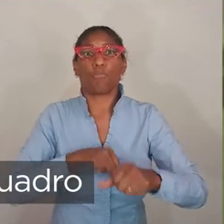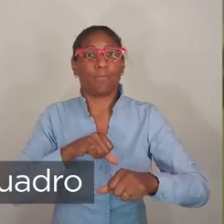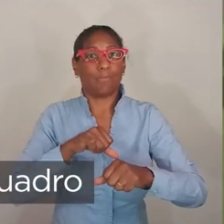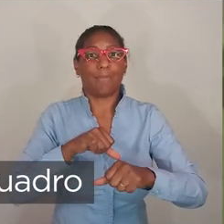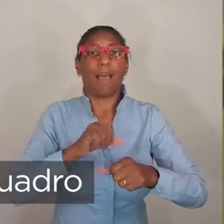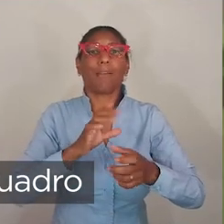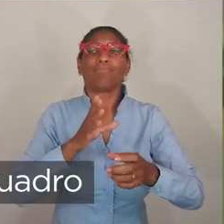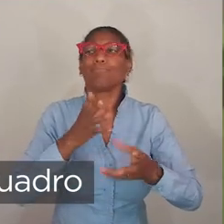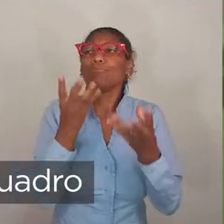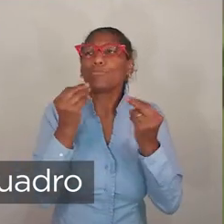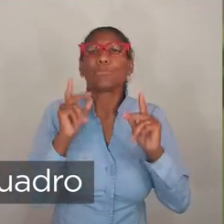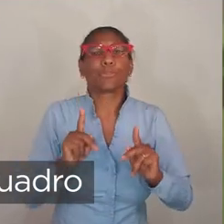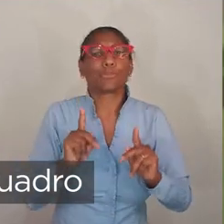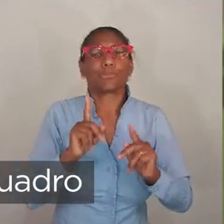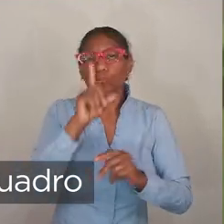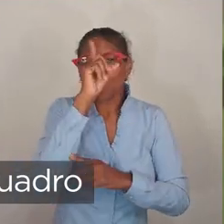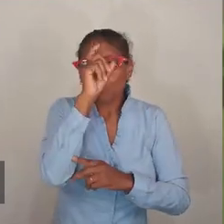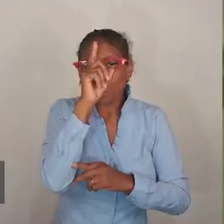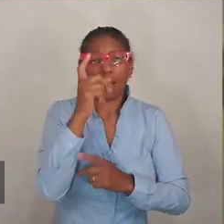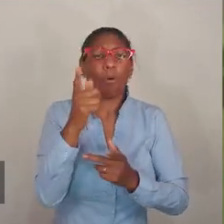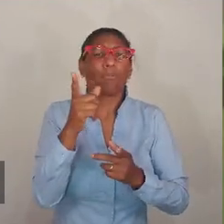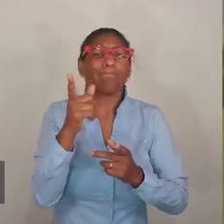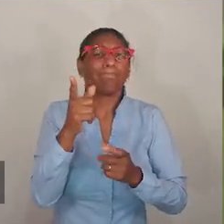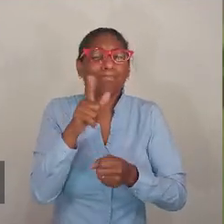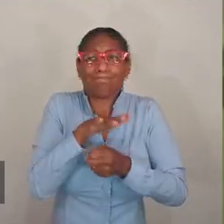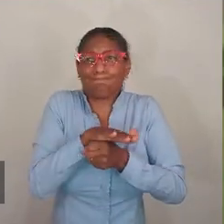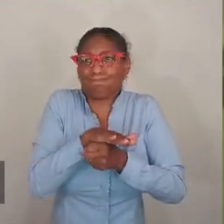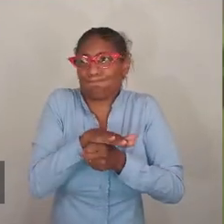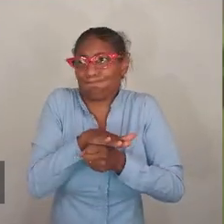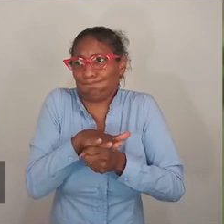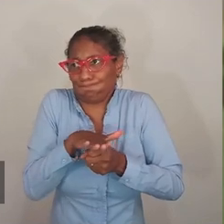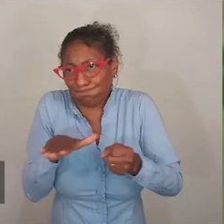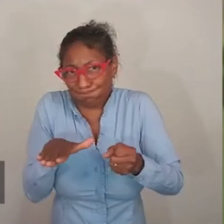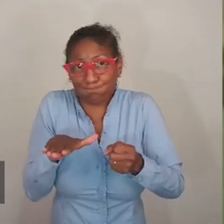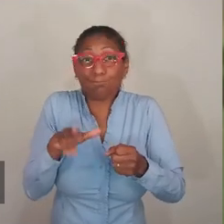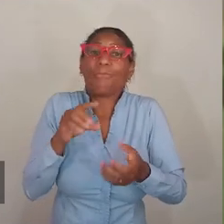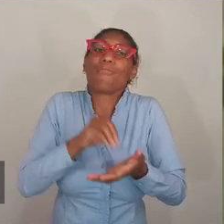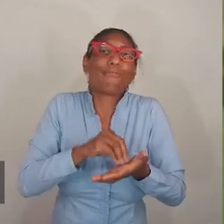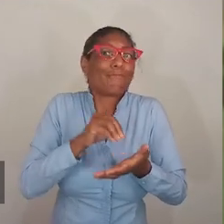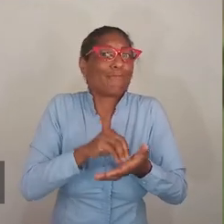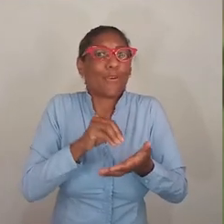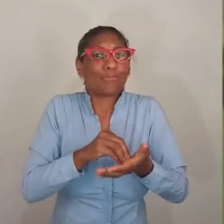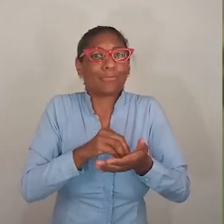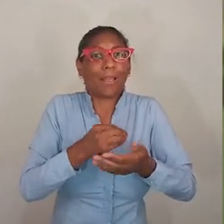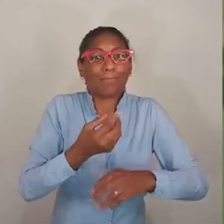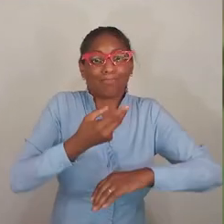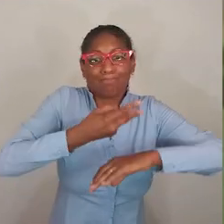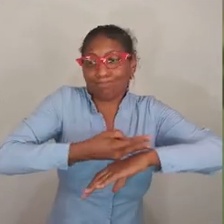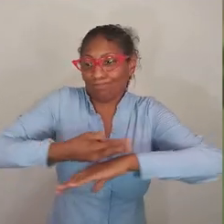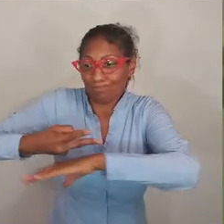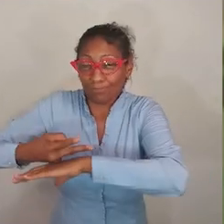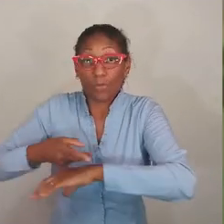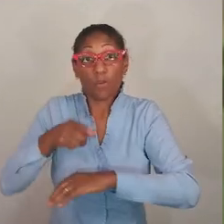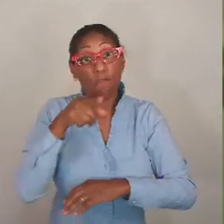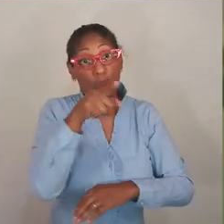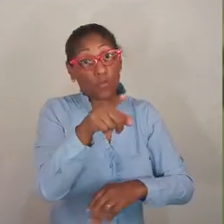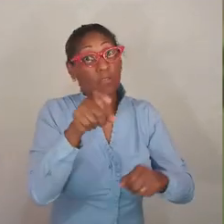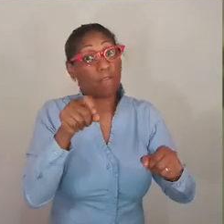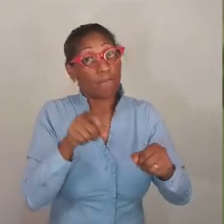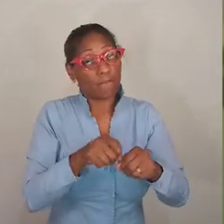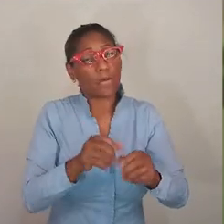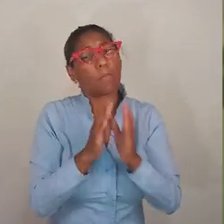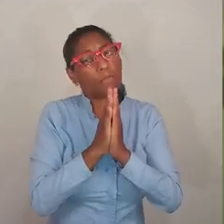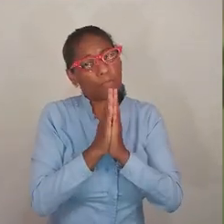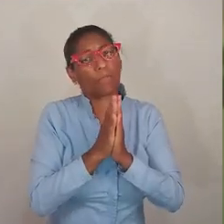são necessárias para reverter o atual quadro de internações e desafogar o sistema de saúde, evitando que faltem leitos para quem